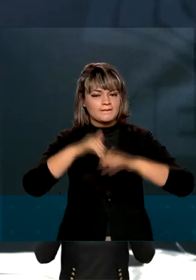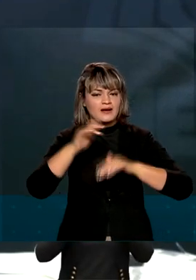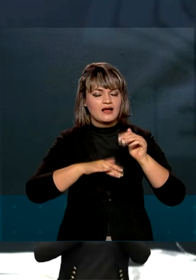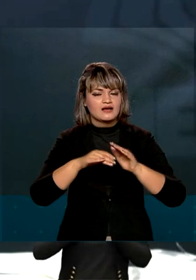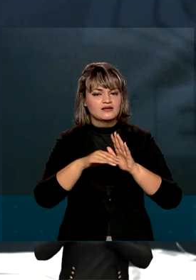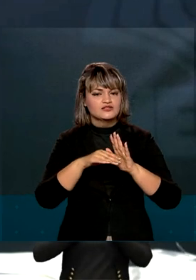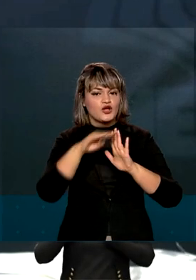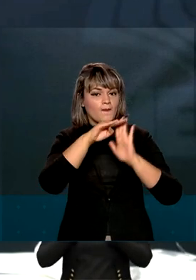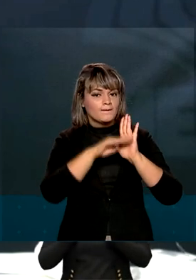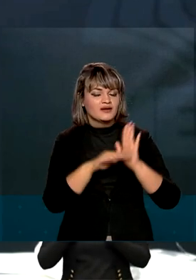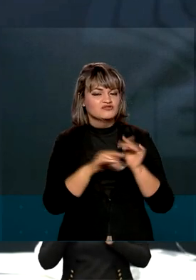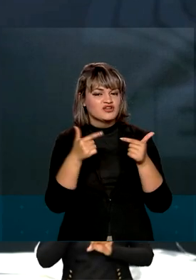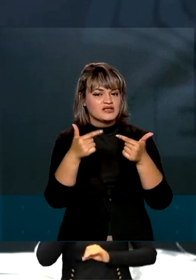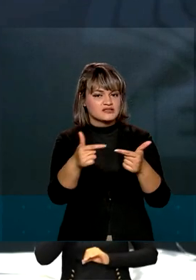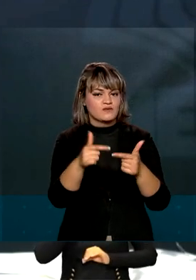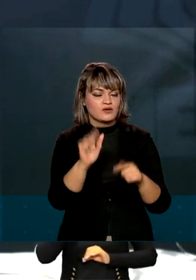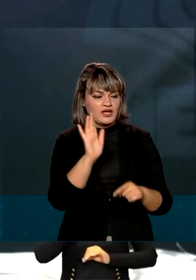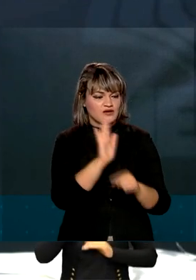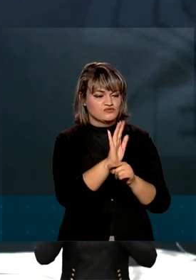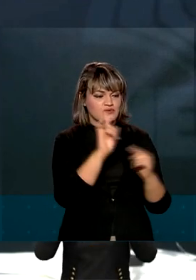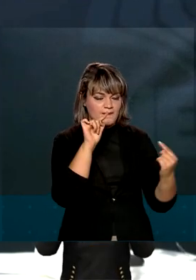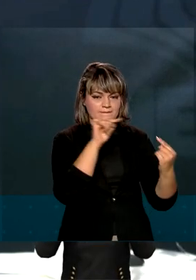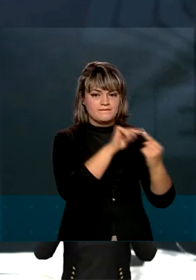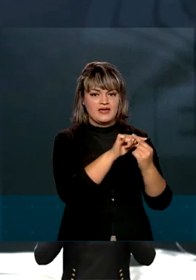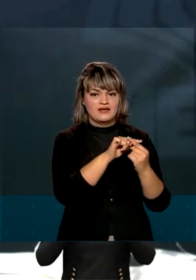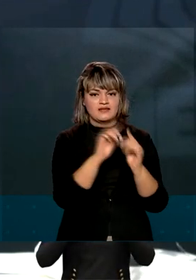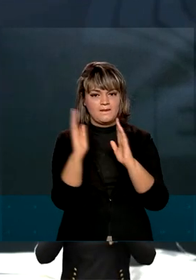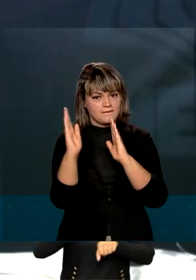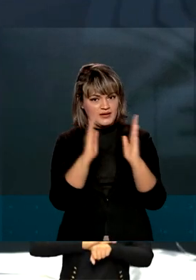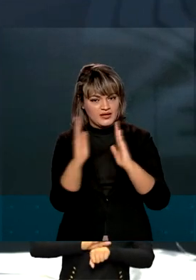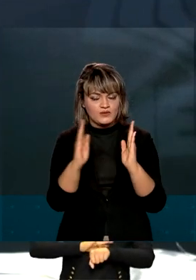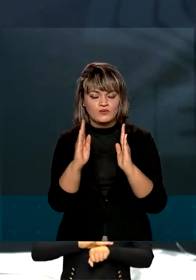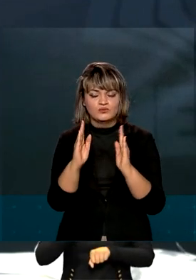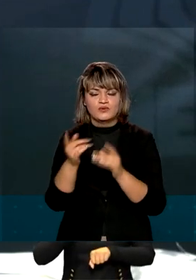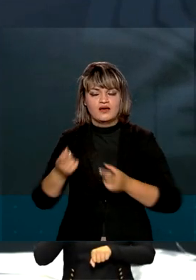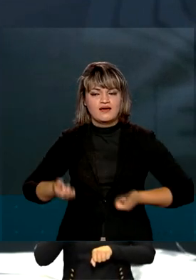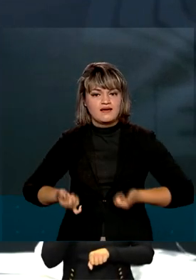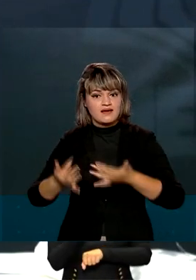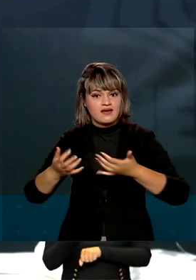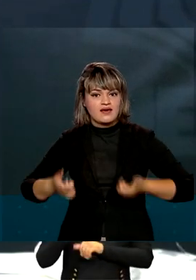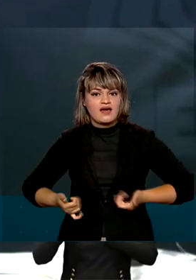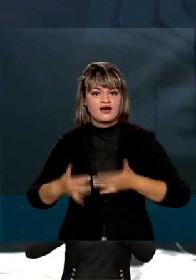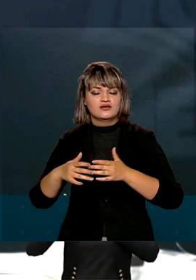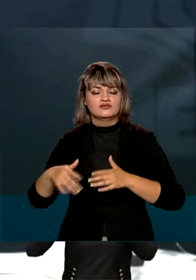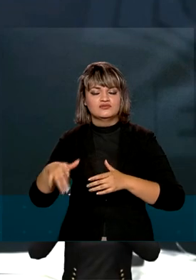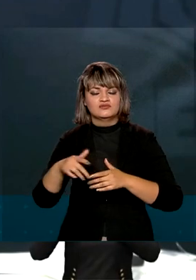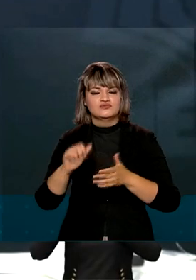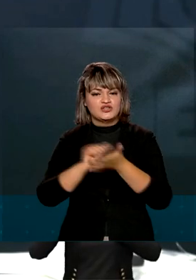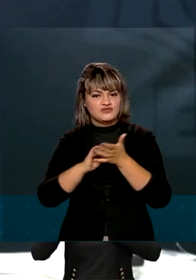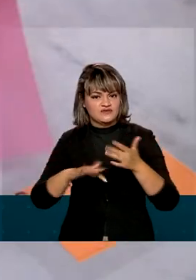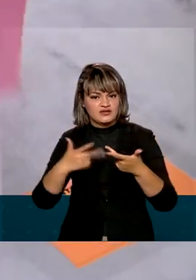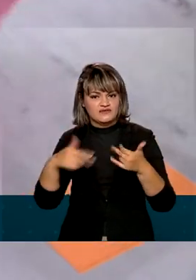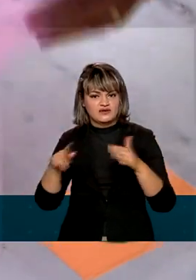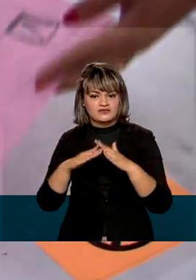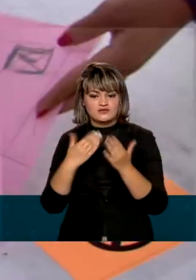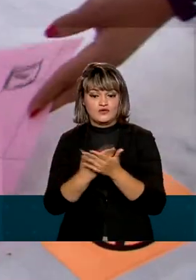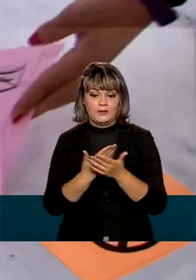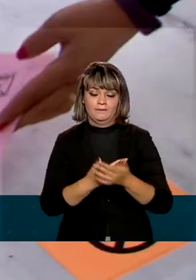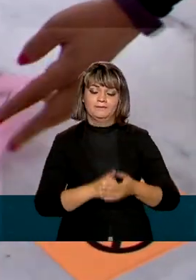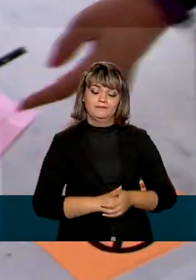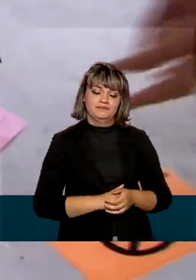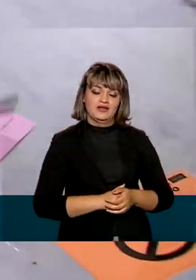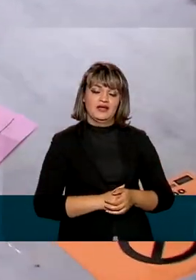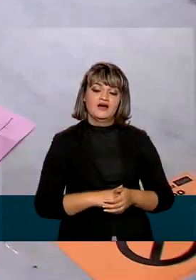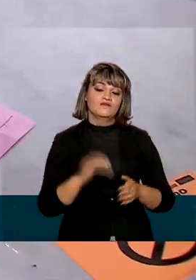ação que contemple metas, prazos e custos às atividades que serão realizadas. Vão ser